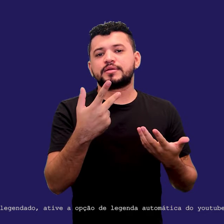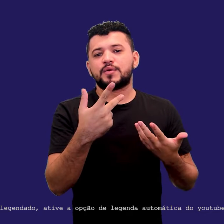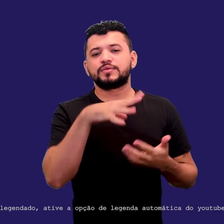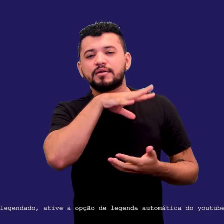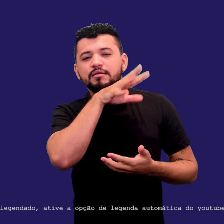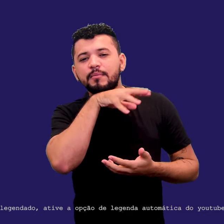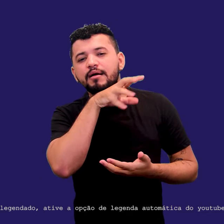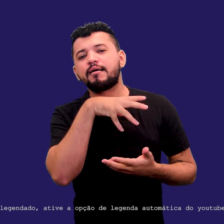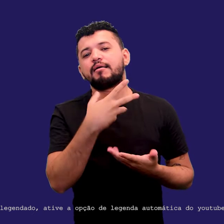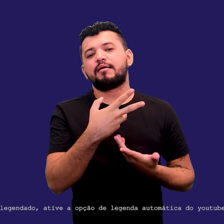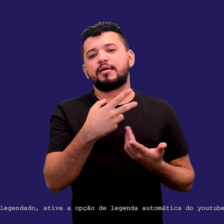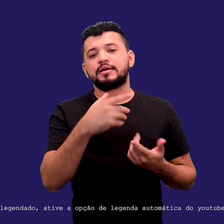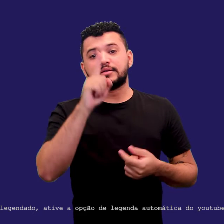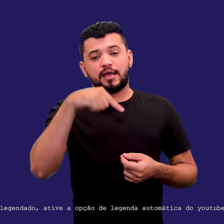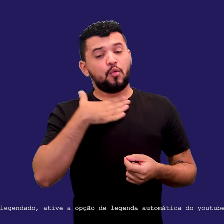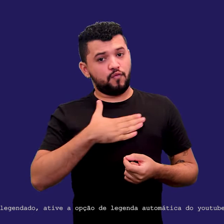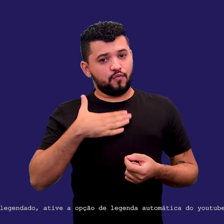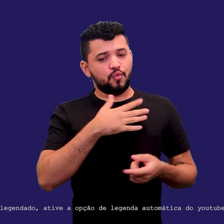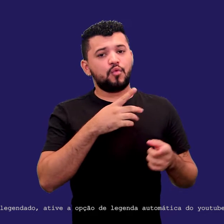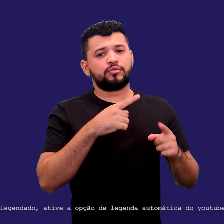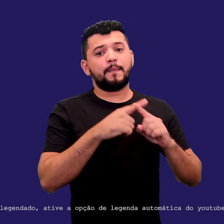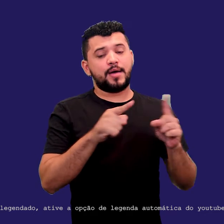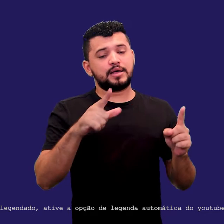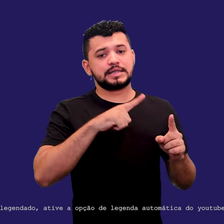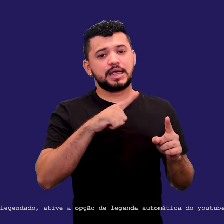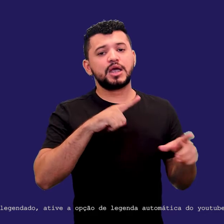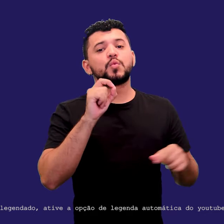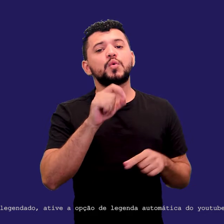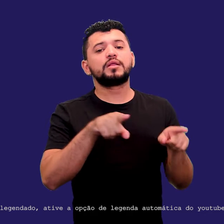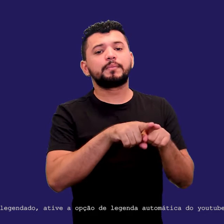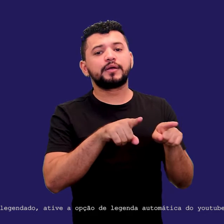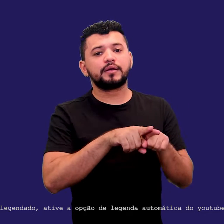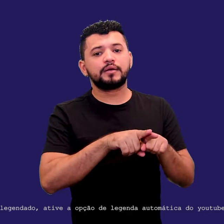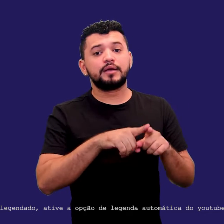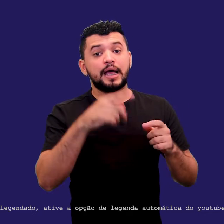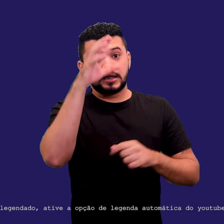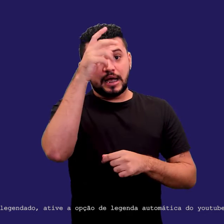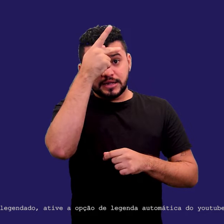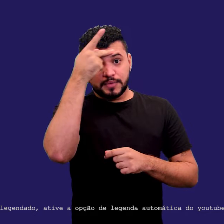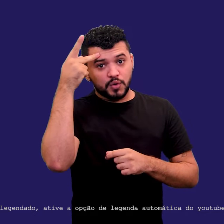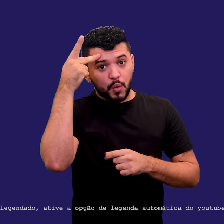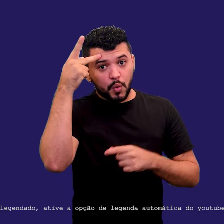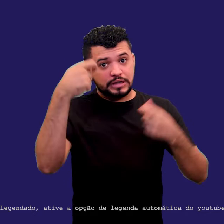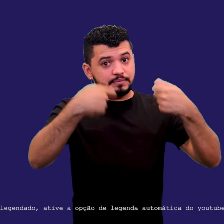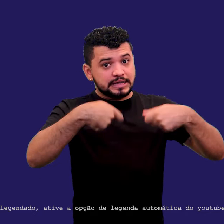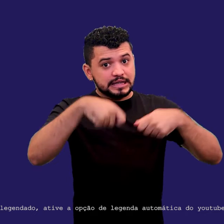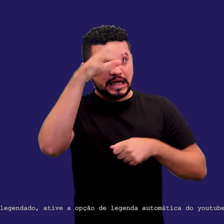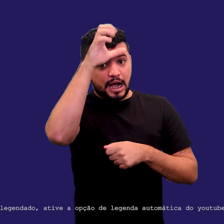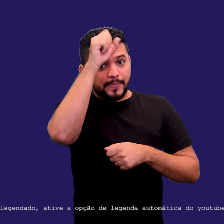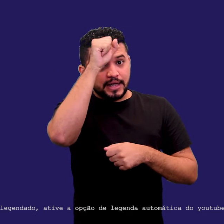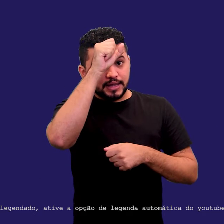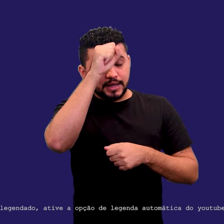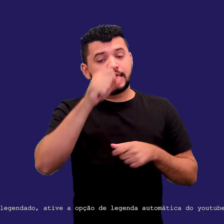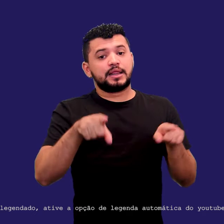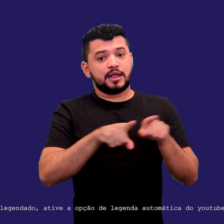conforto, mas também traz, né? Uma questão aí que as pessoas precisaram aprender a lidar, que é essa questão